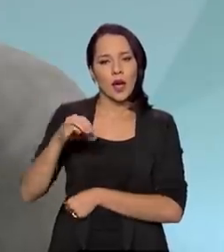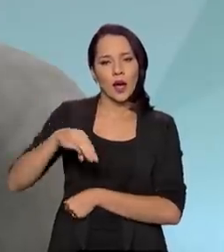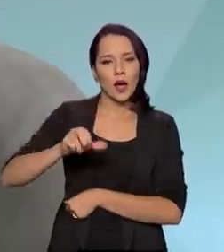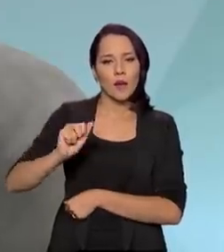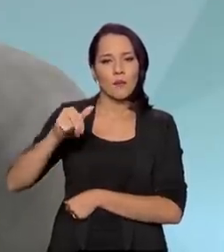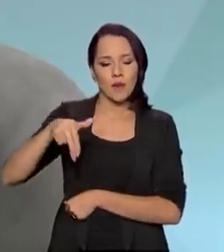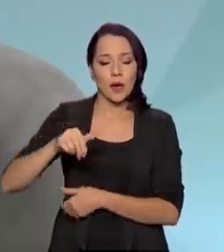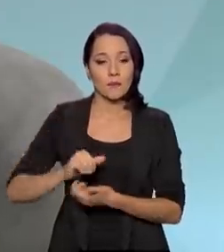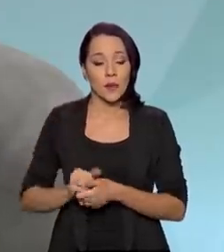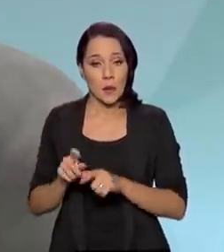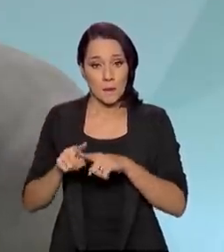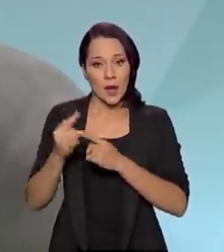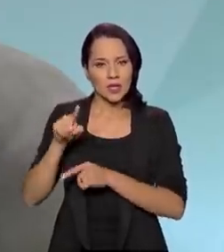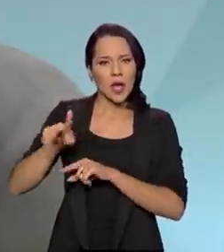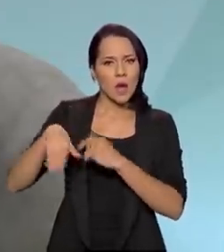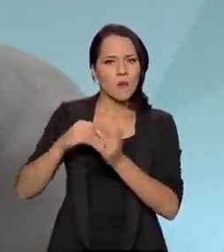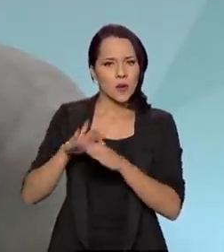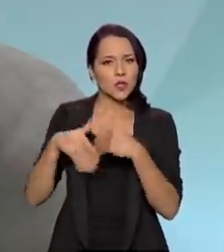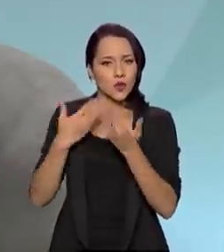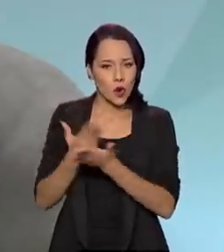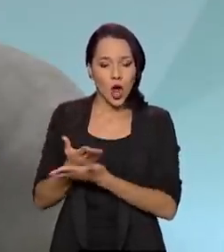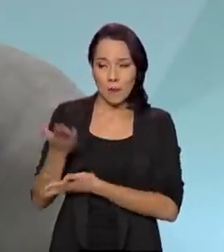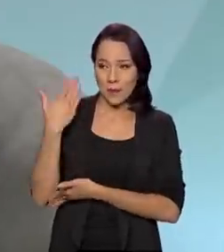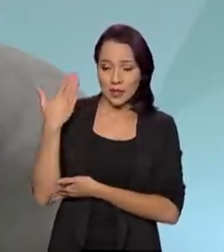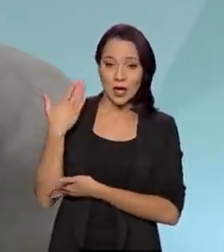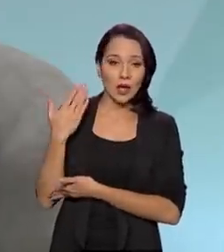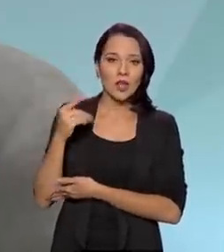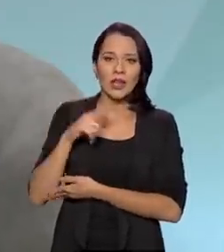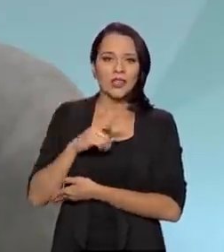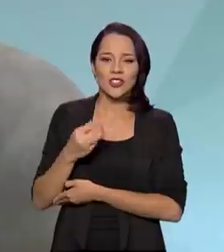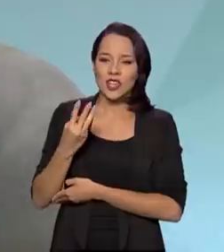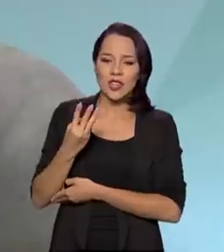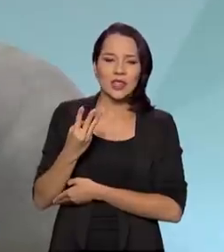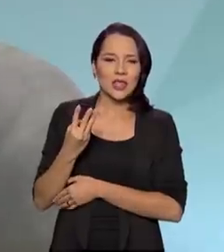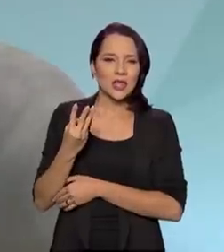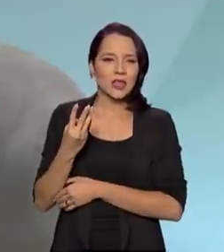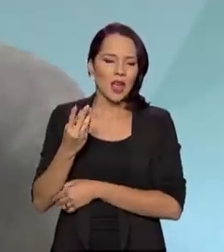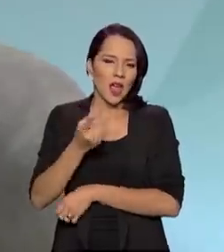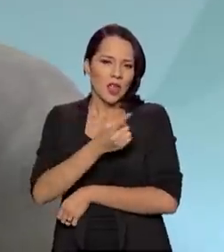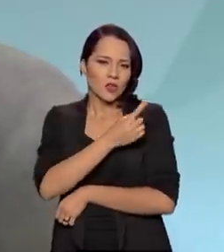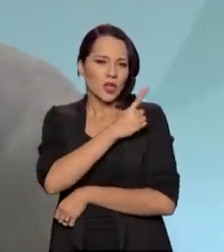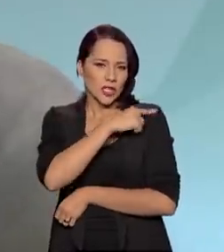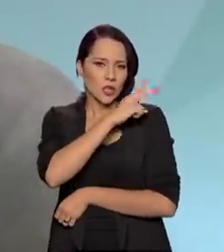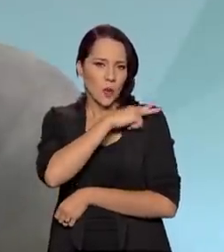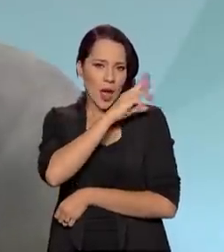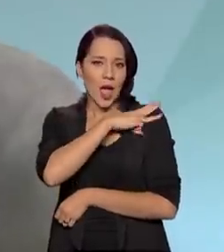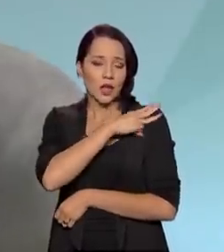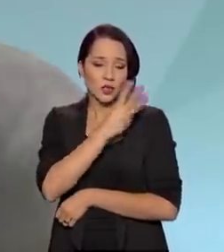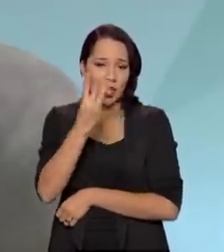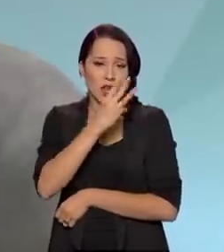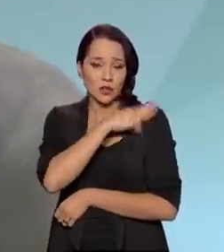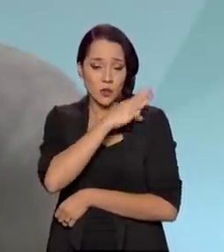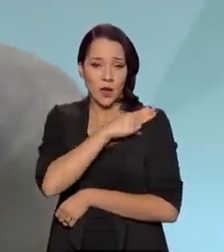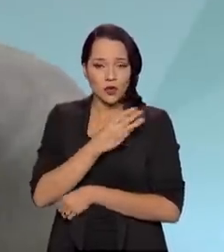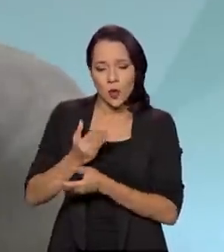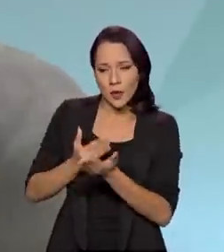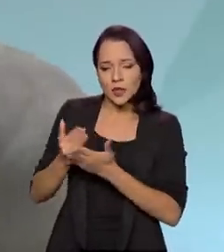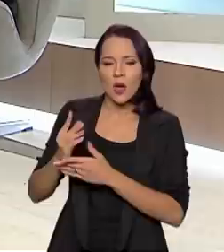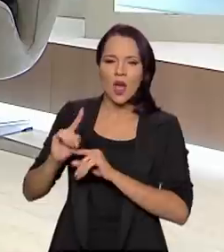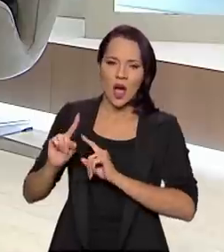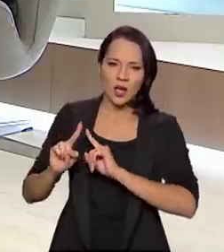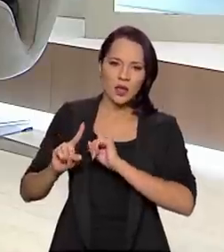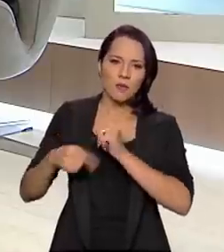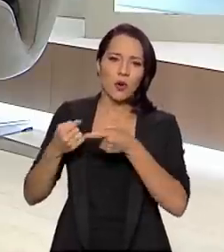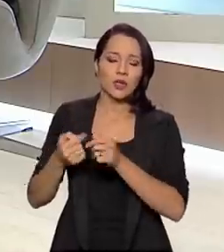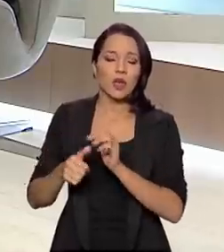Negras. Mas era uma escola que chegou a funcionar com três anos do ensino médio. Foi uma evolução isso, passou a funcionar